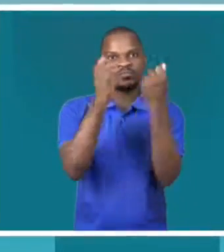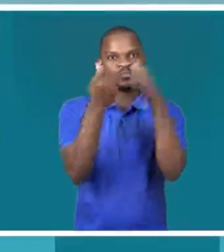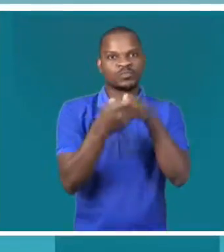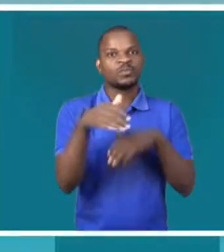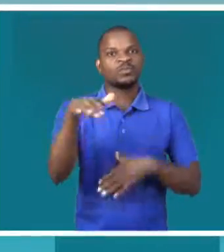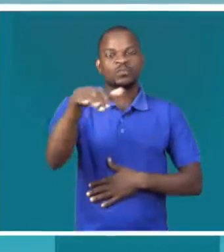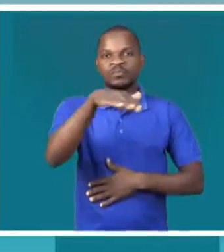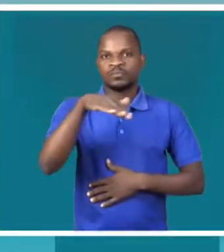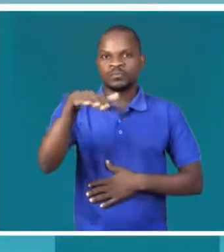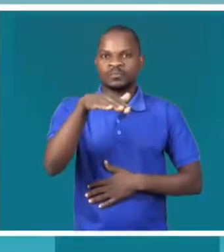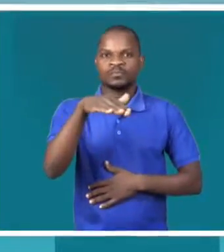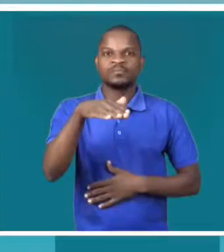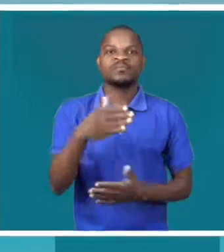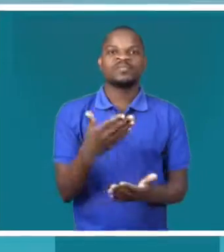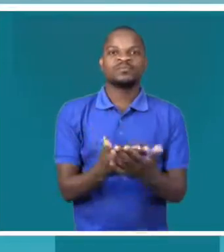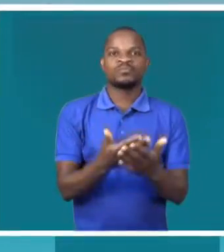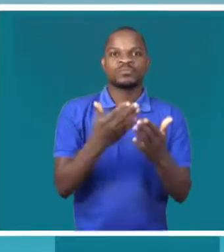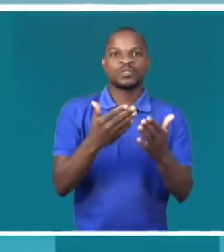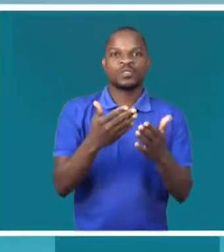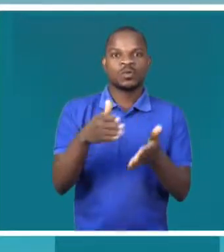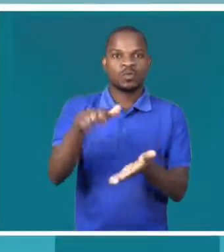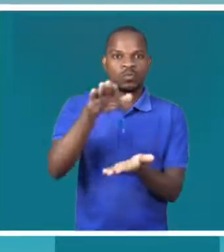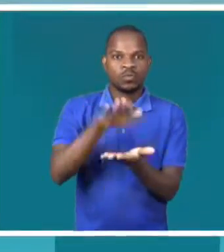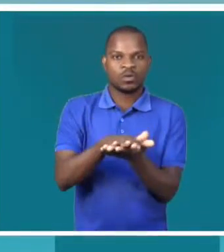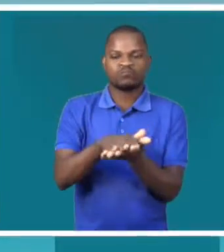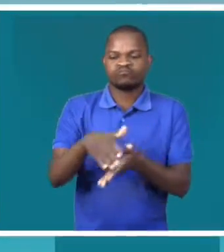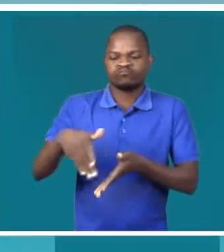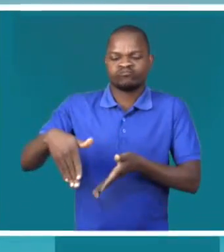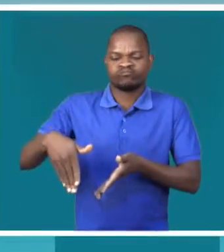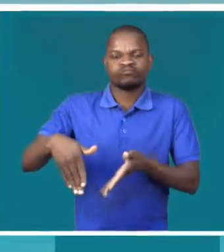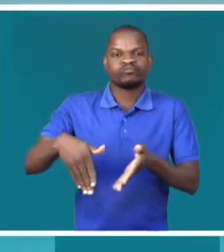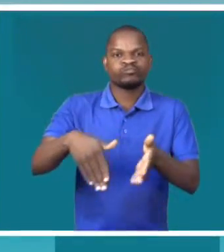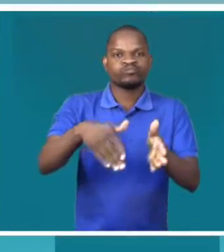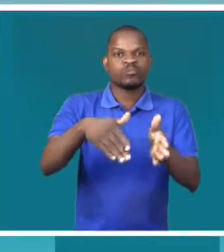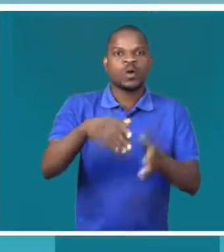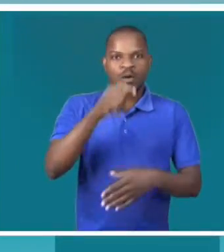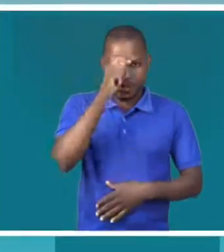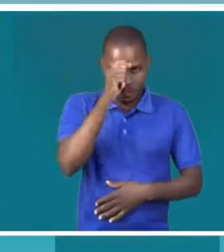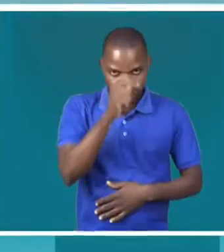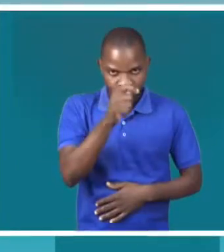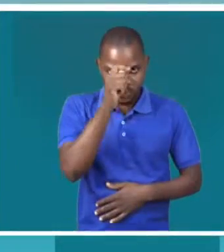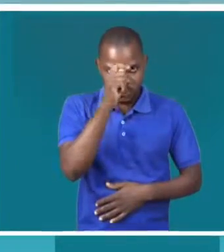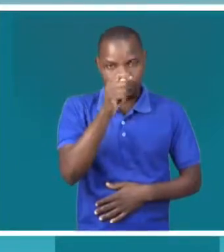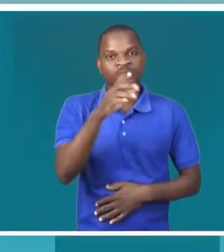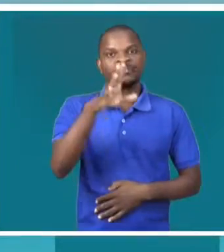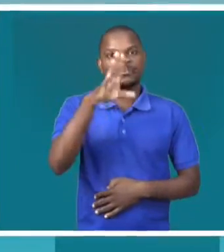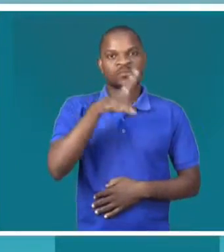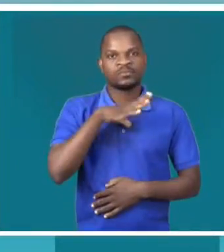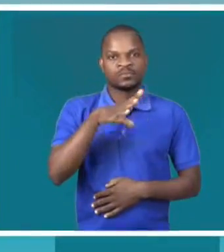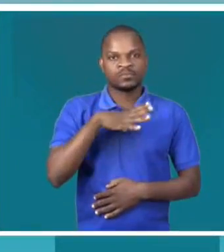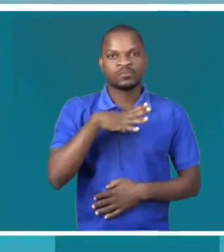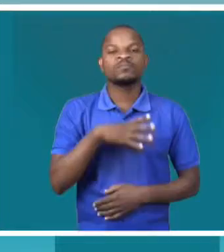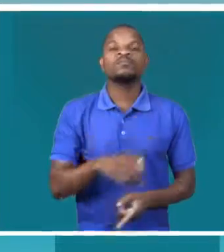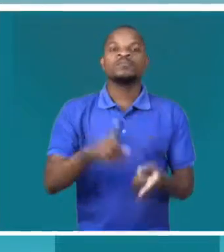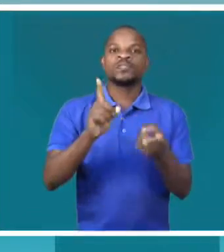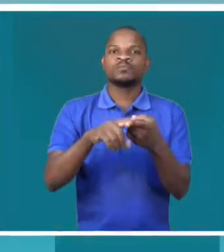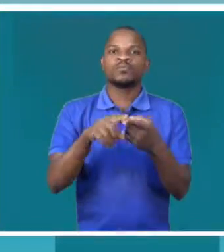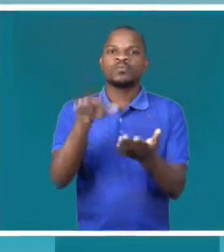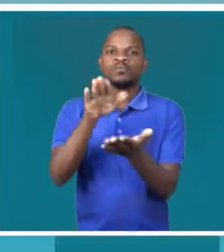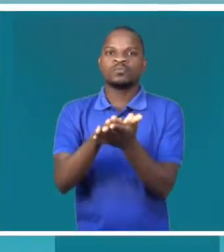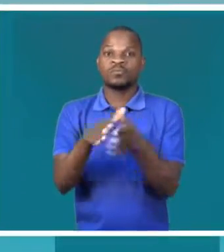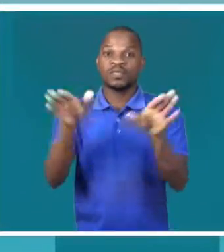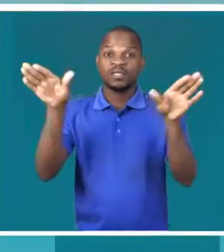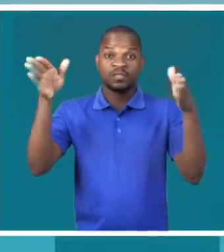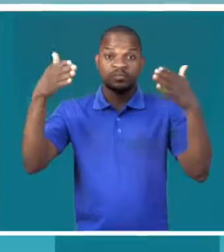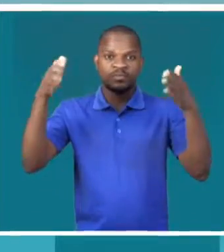sociedade, porque às vezes no caminho há um respeito que existe. Sim, mesmo nas